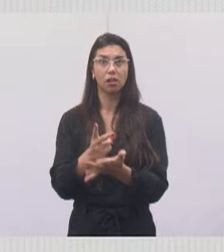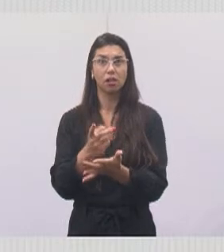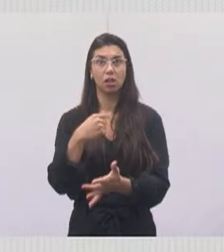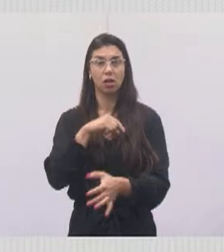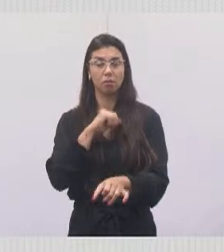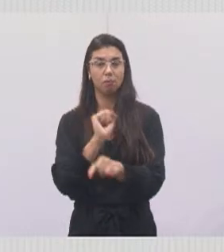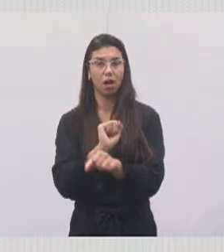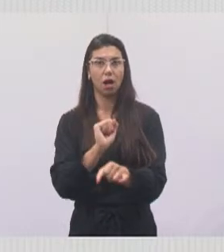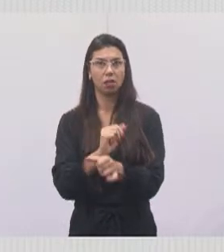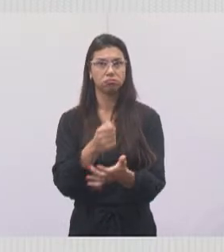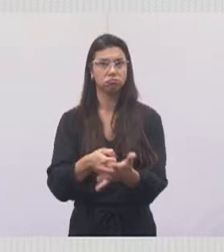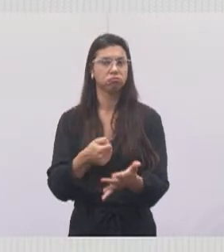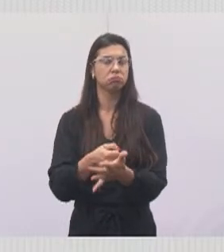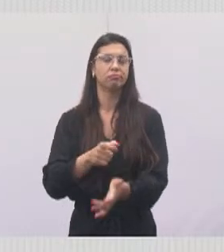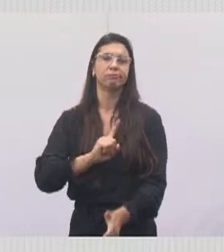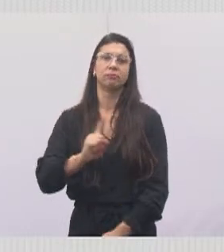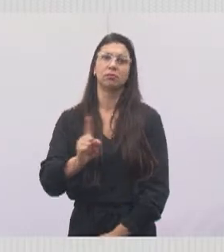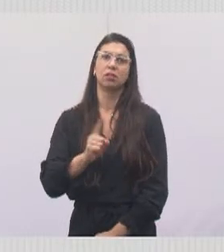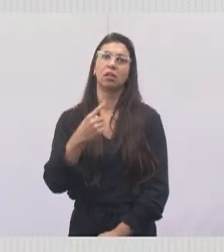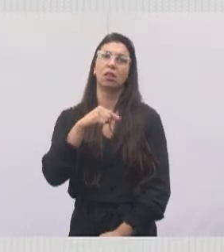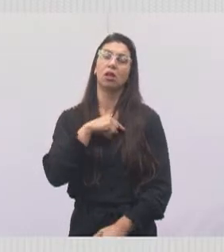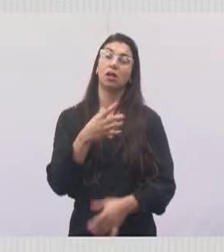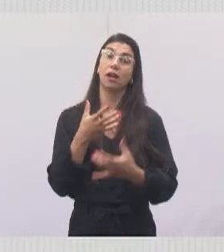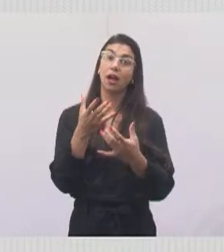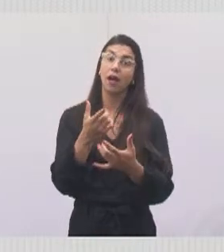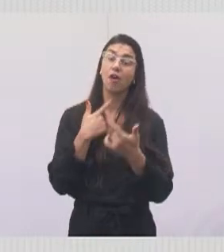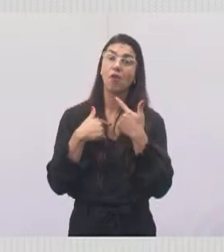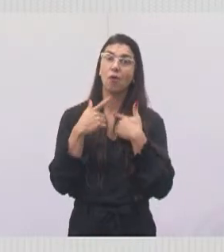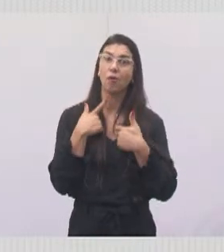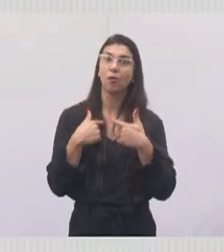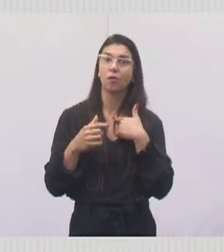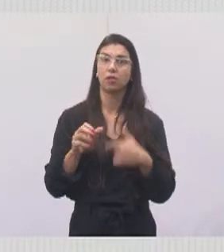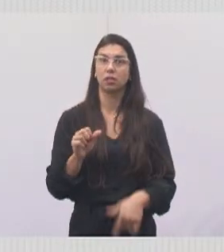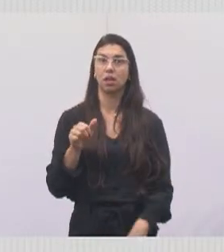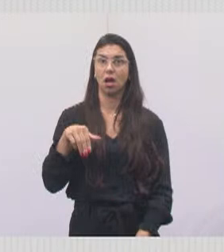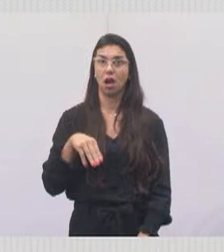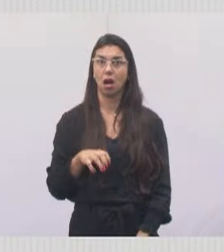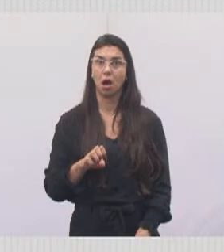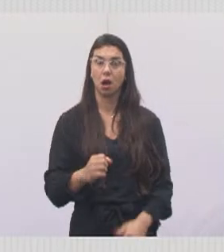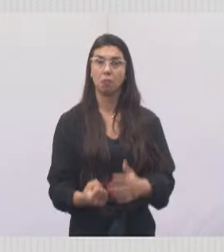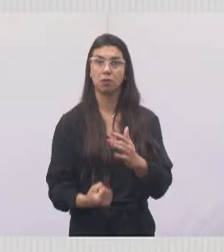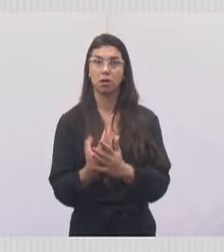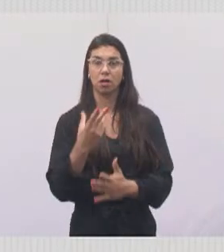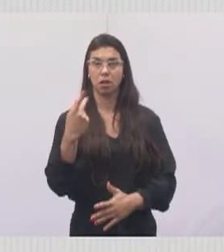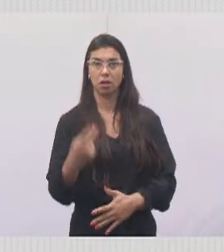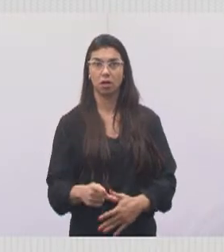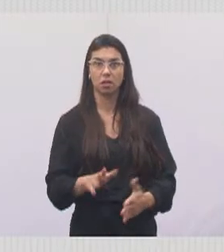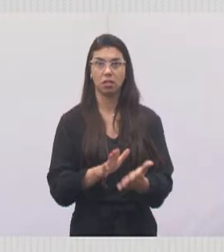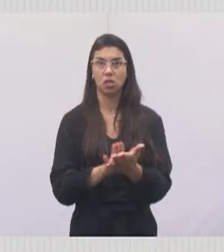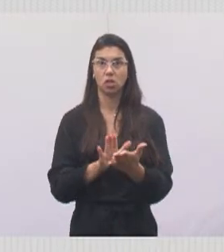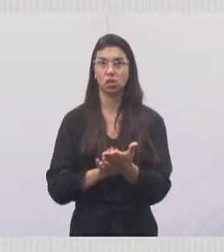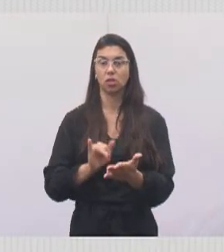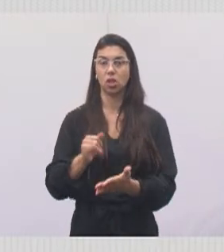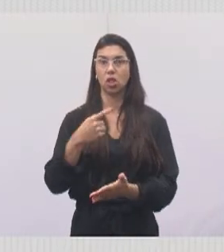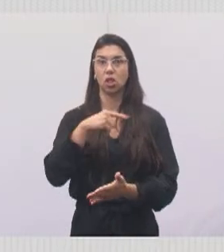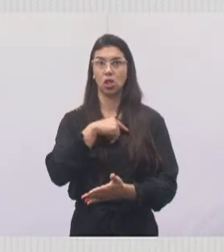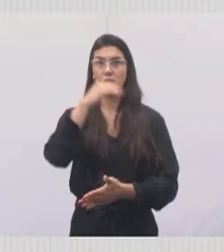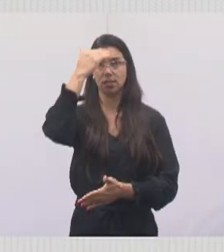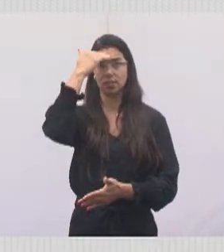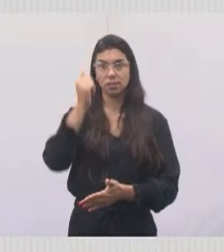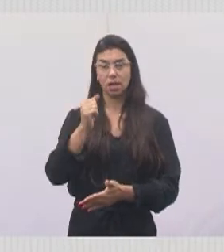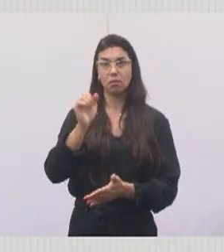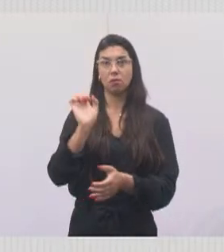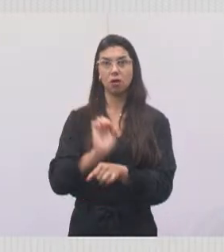nem parar de lutar para que a gente possa trazer o AME aqui para a nossa cidade. Na nossa concepção, a gente sabe que o Estado